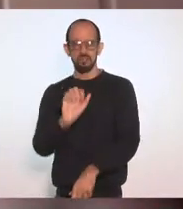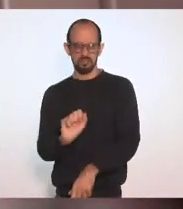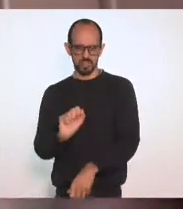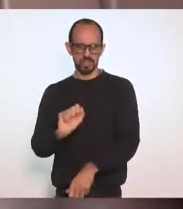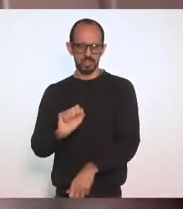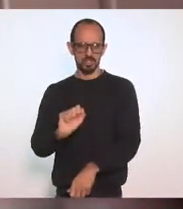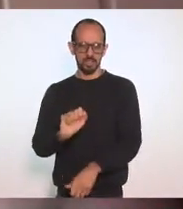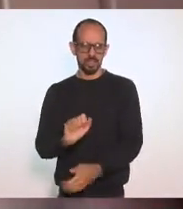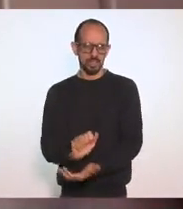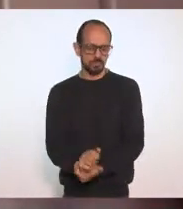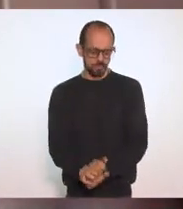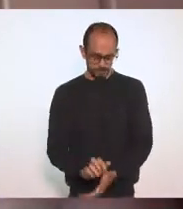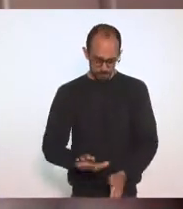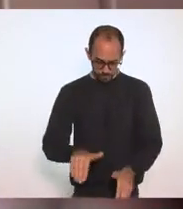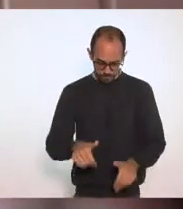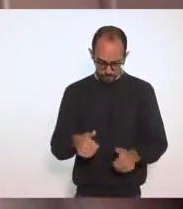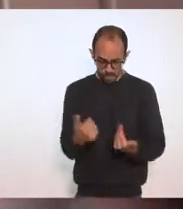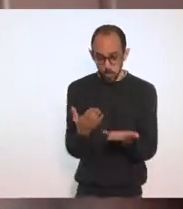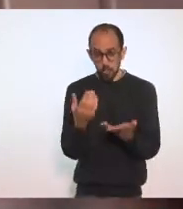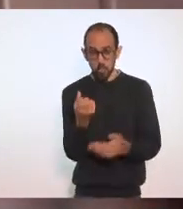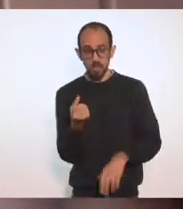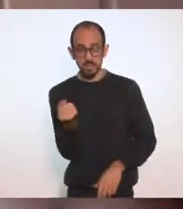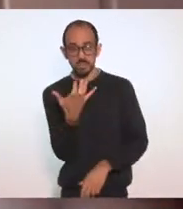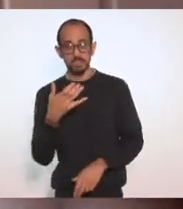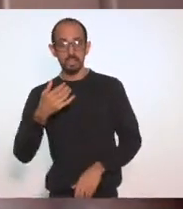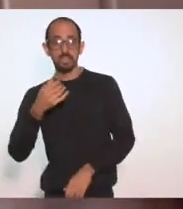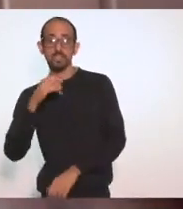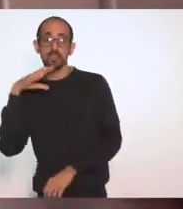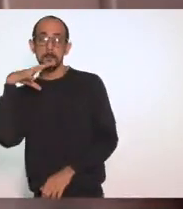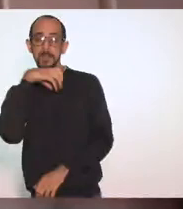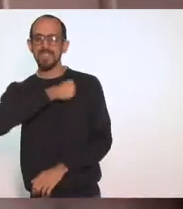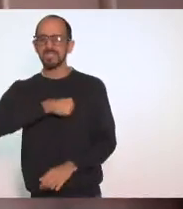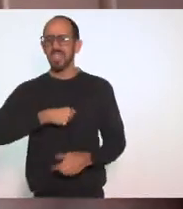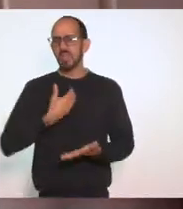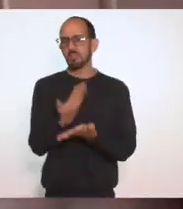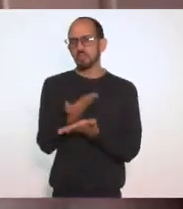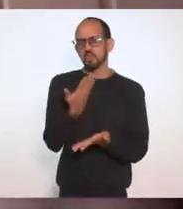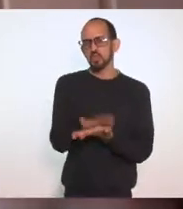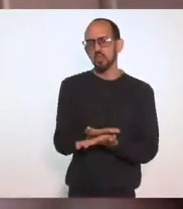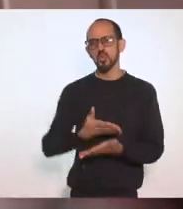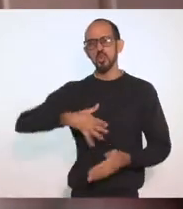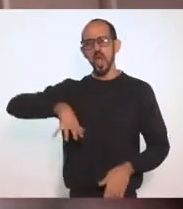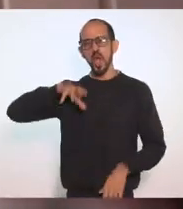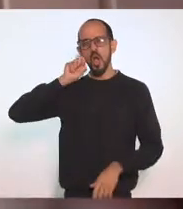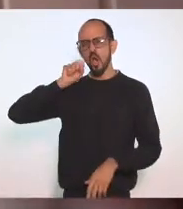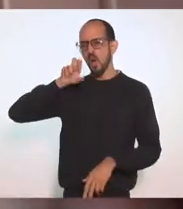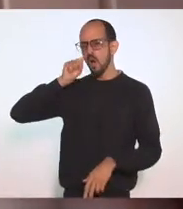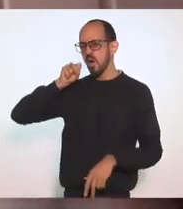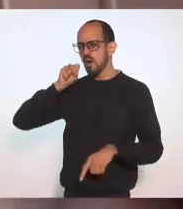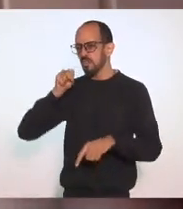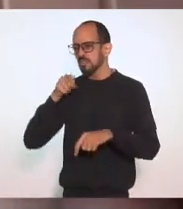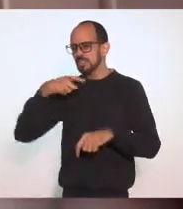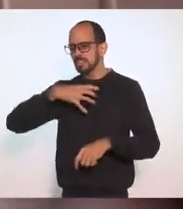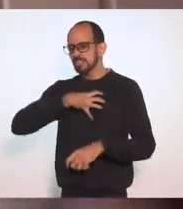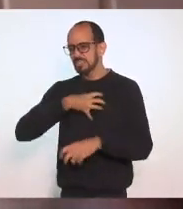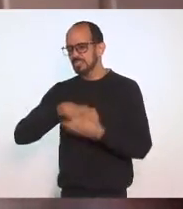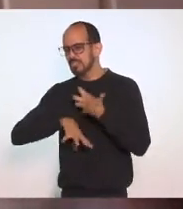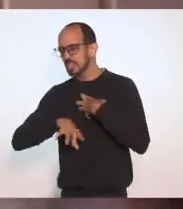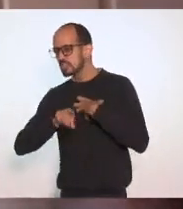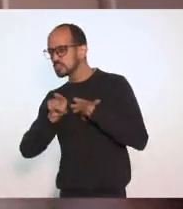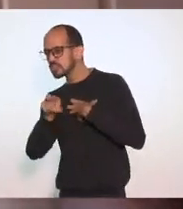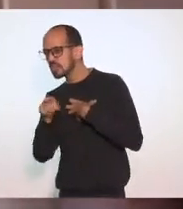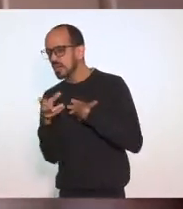Observa Estuda Ouve É sensível Ao que